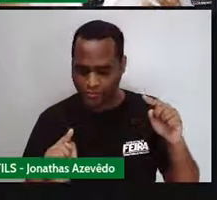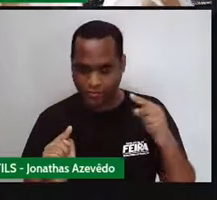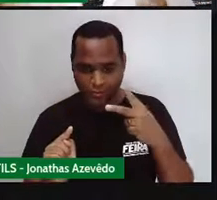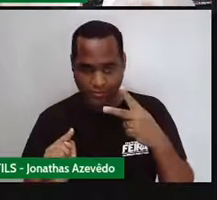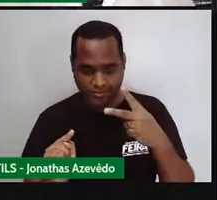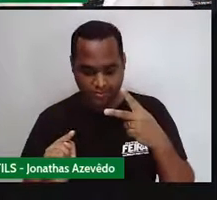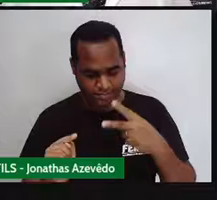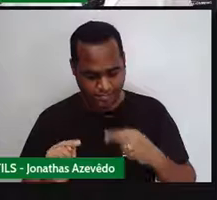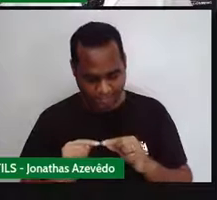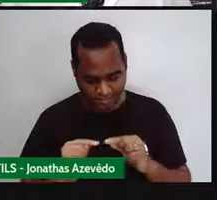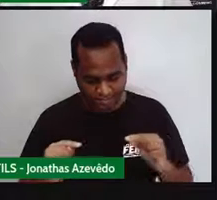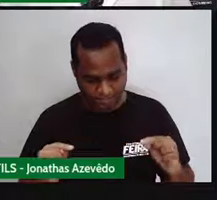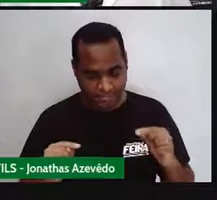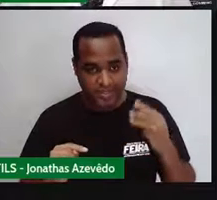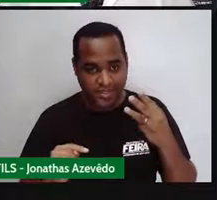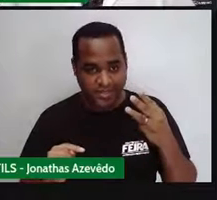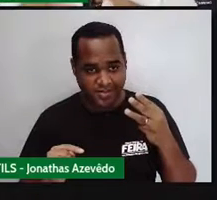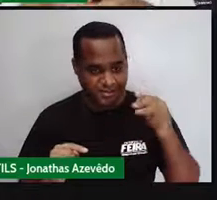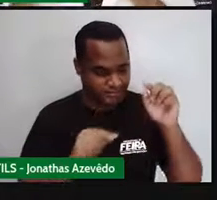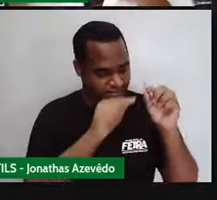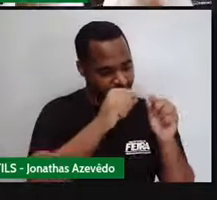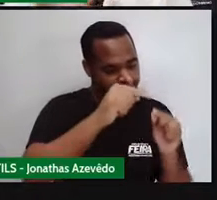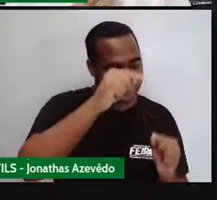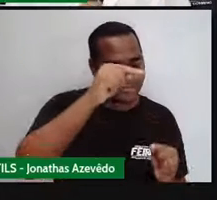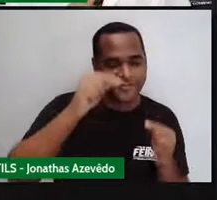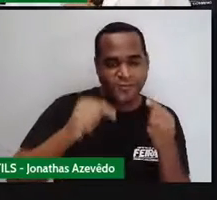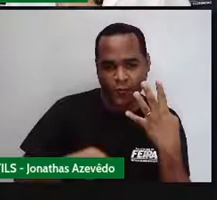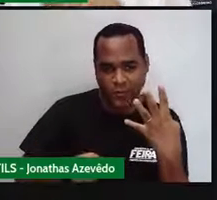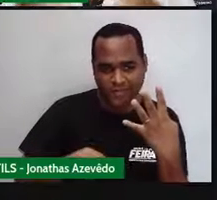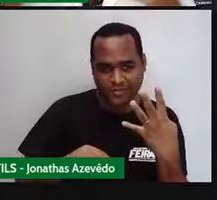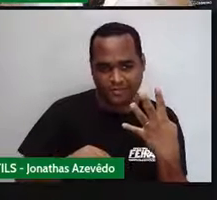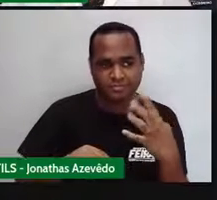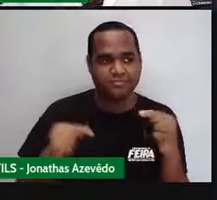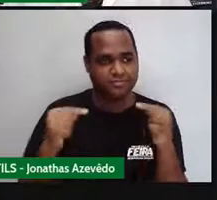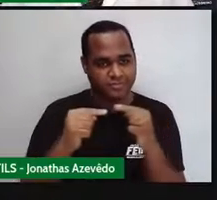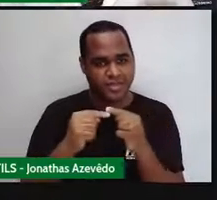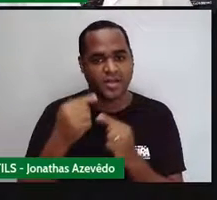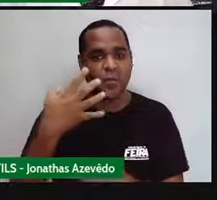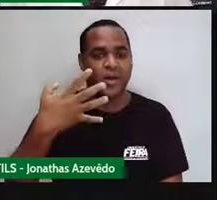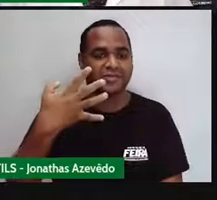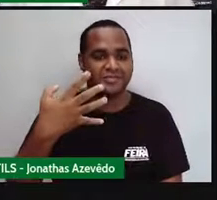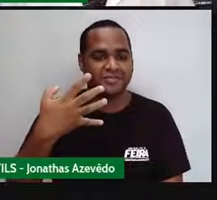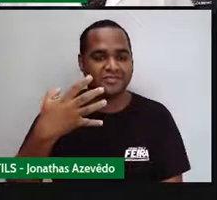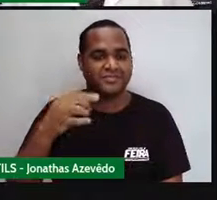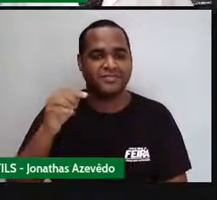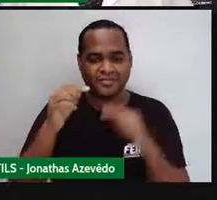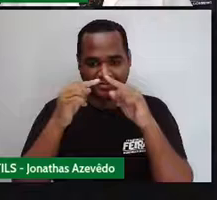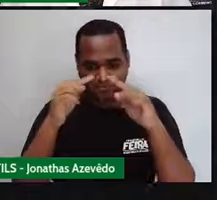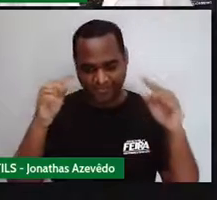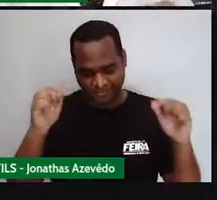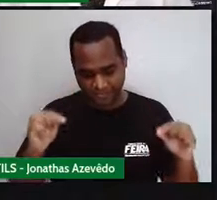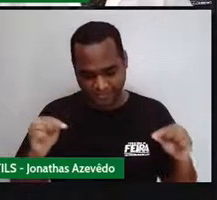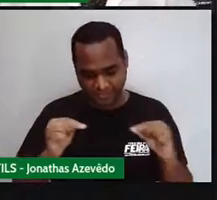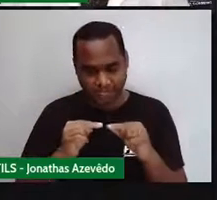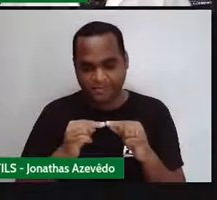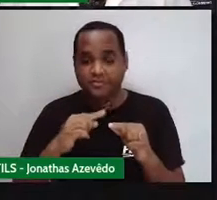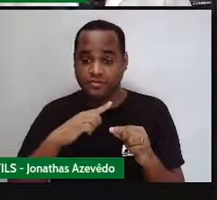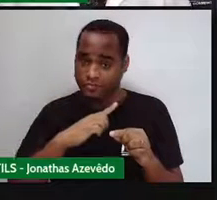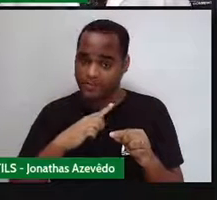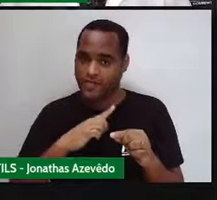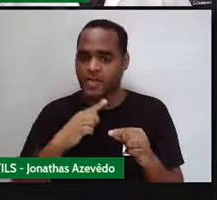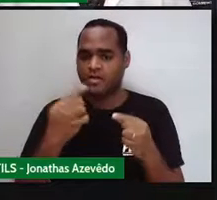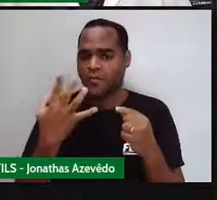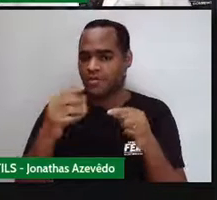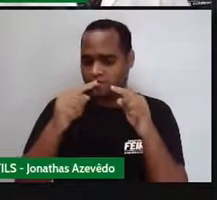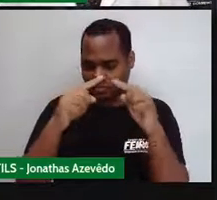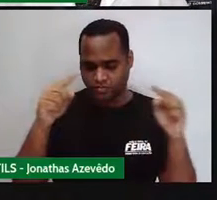Látero, lados. Né? Então, toda figura plana, todo polígono, que tem quatro lados, né? Por ter quatro